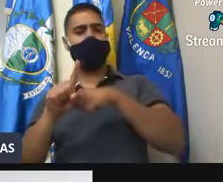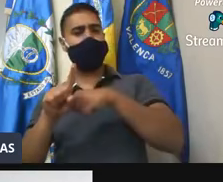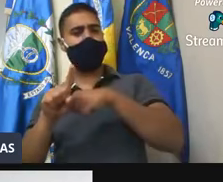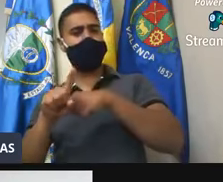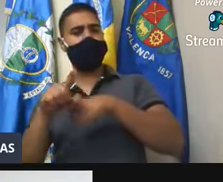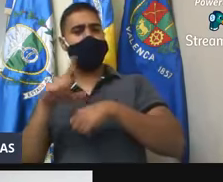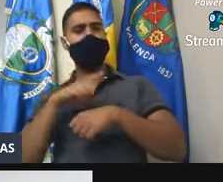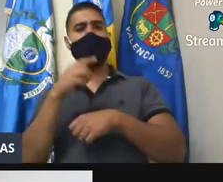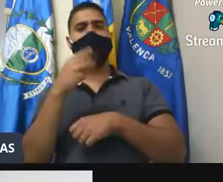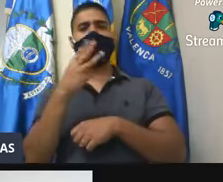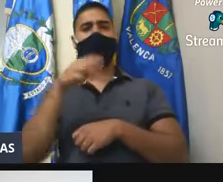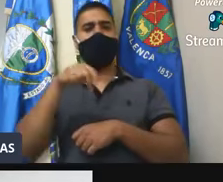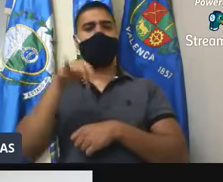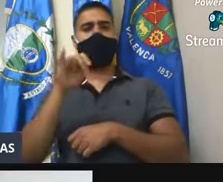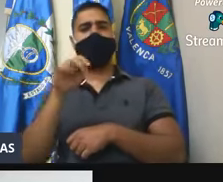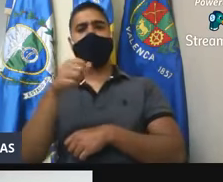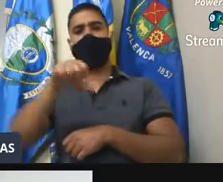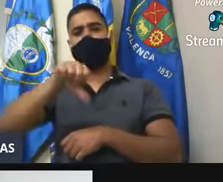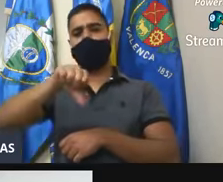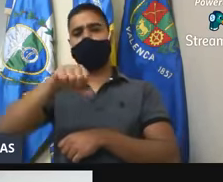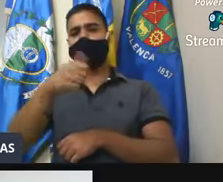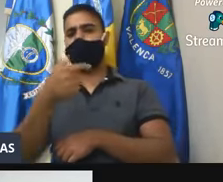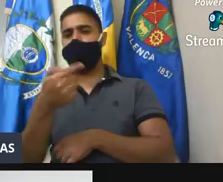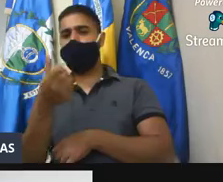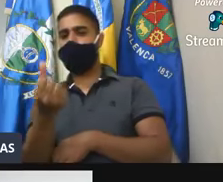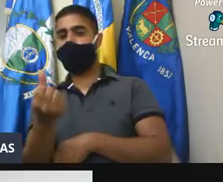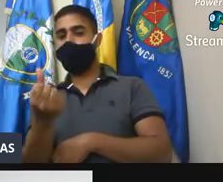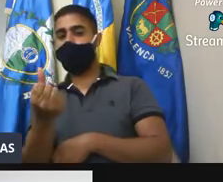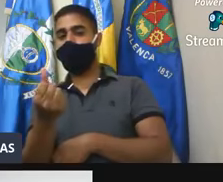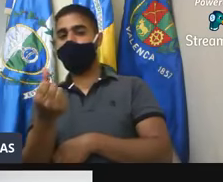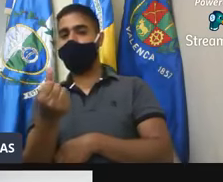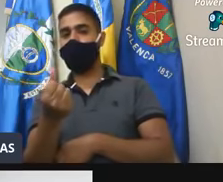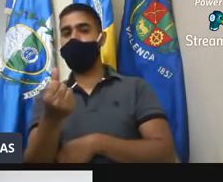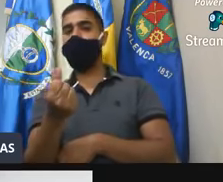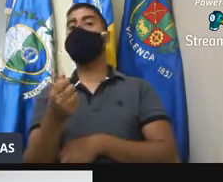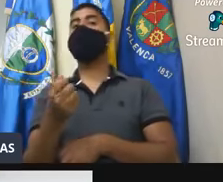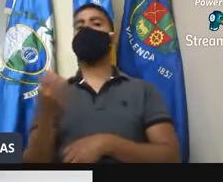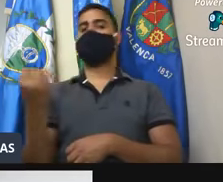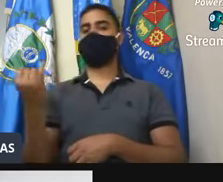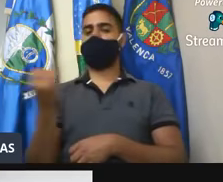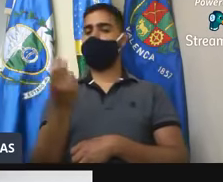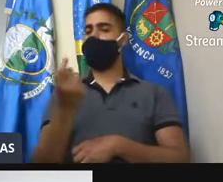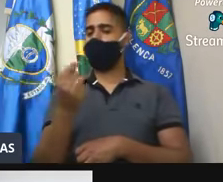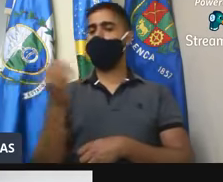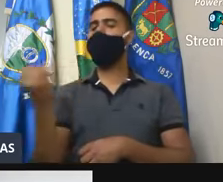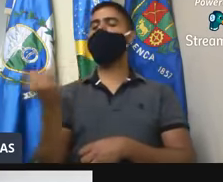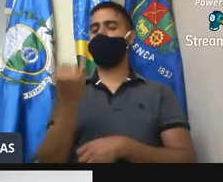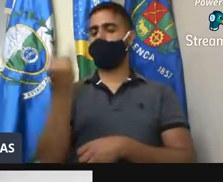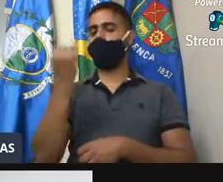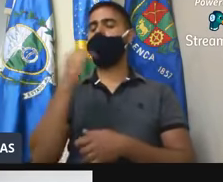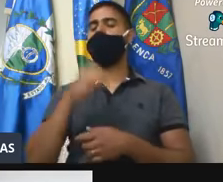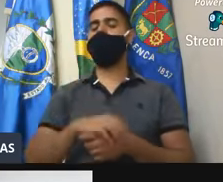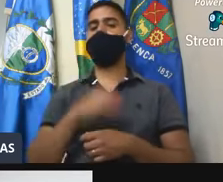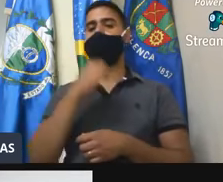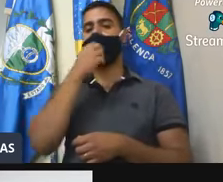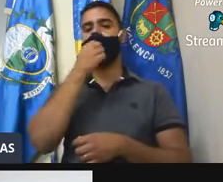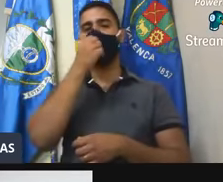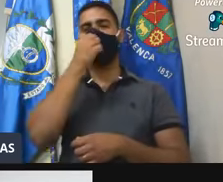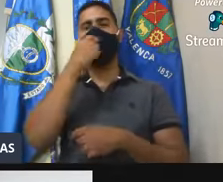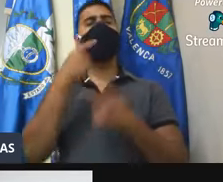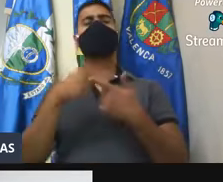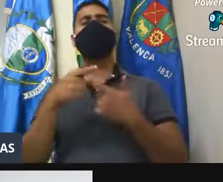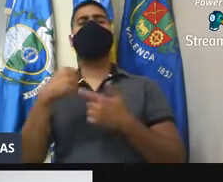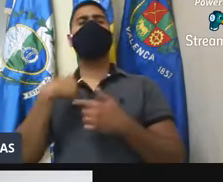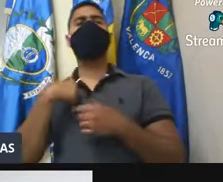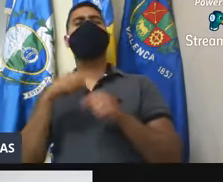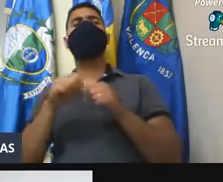3.976.000. Ou seja, é uma quantia realmente razoável, né? Então, por que o meu requerimento? É